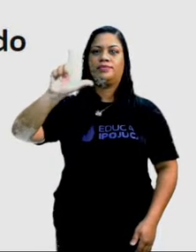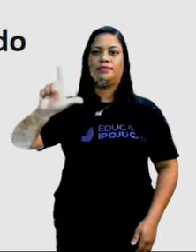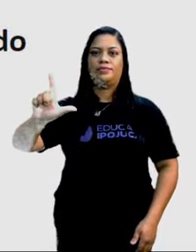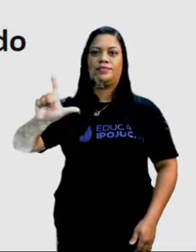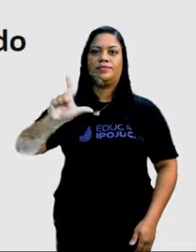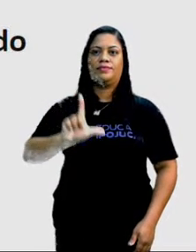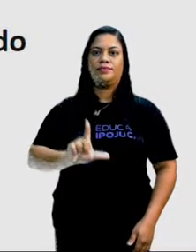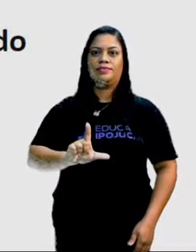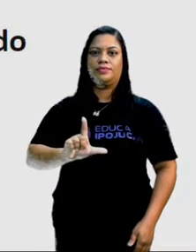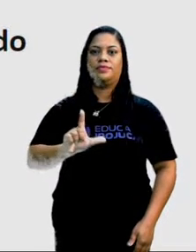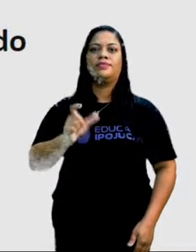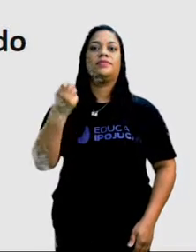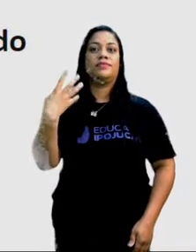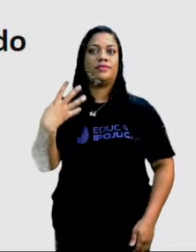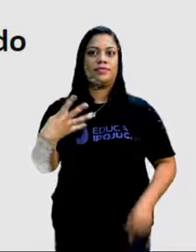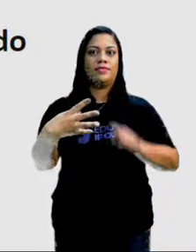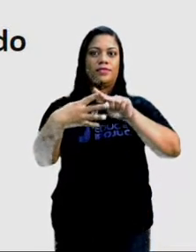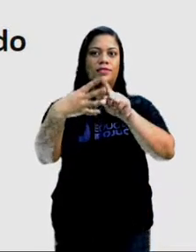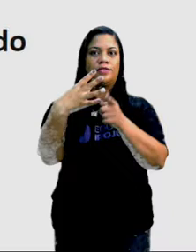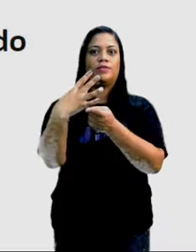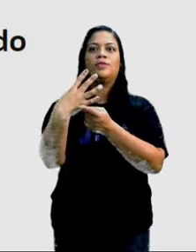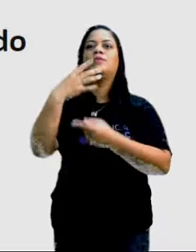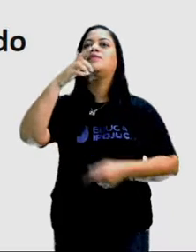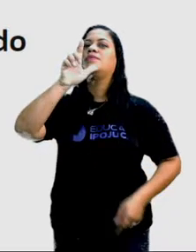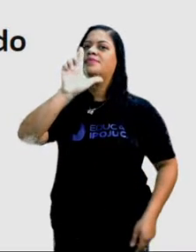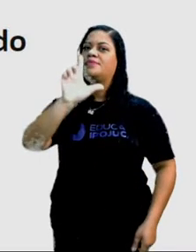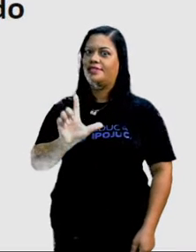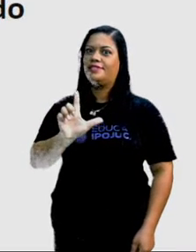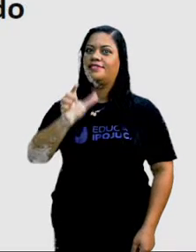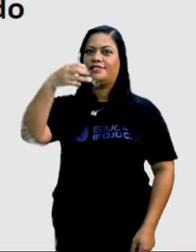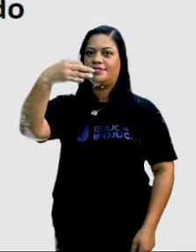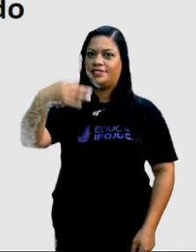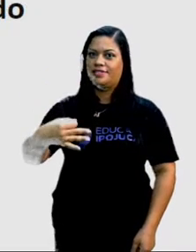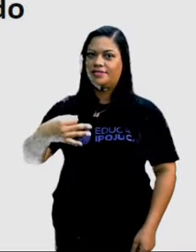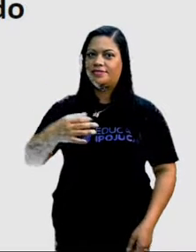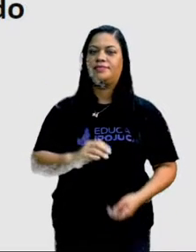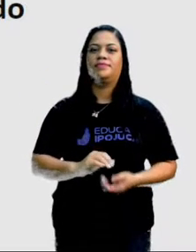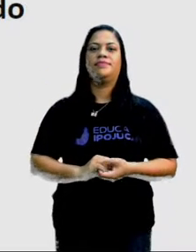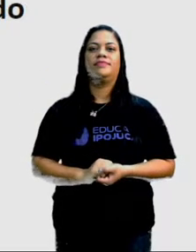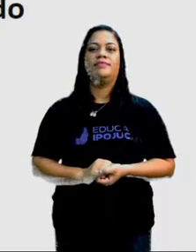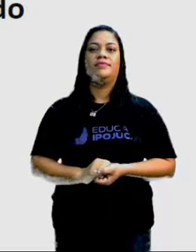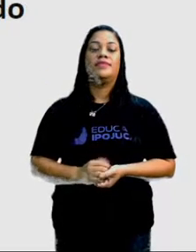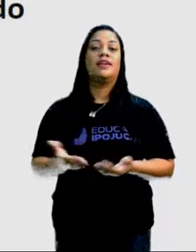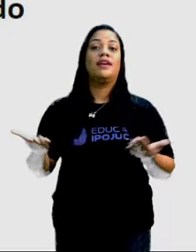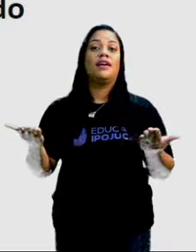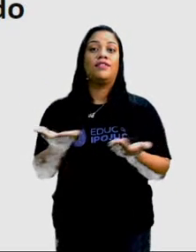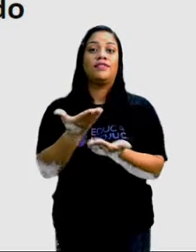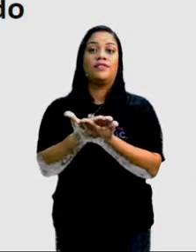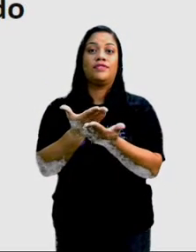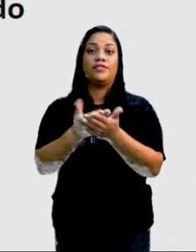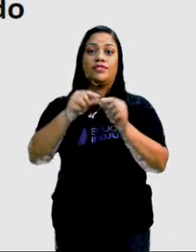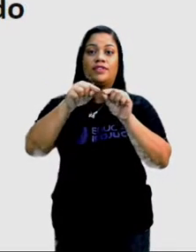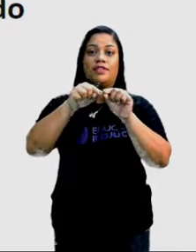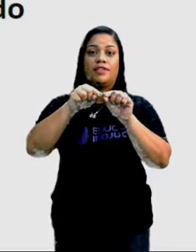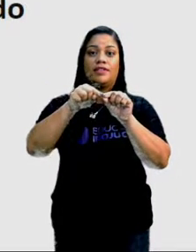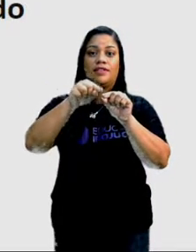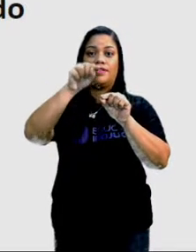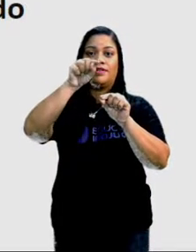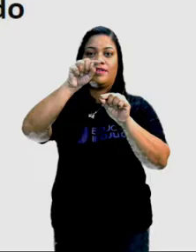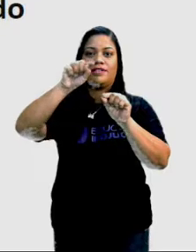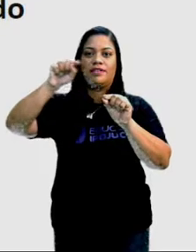duas, três, quatro lados. Está certo? Vamos agora para a região retangular e seus